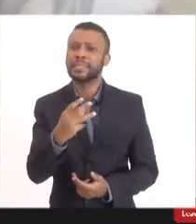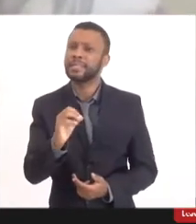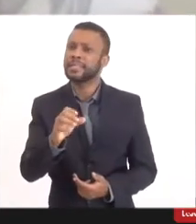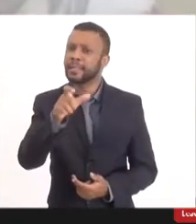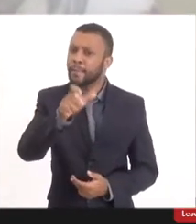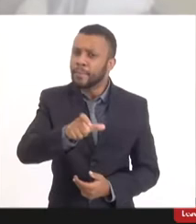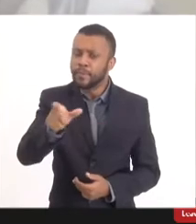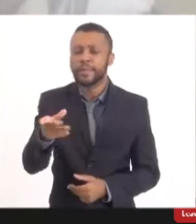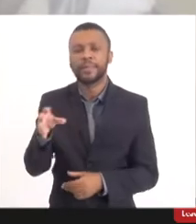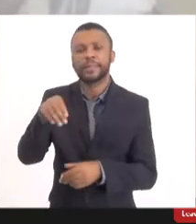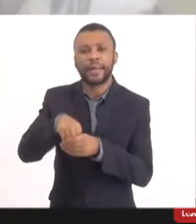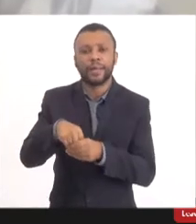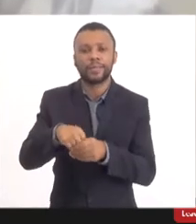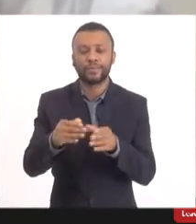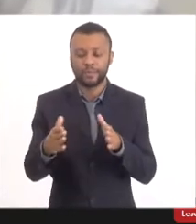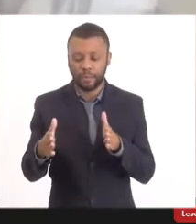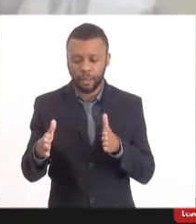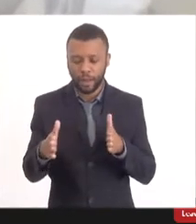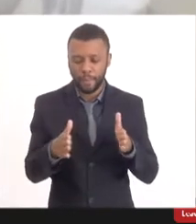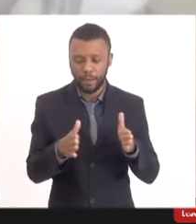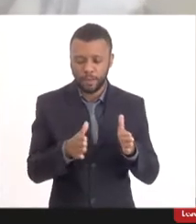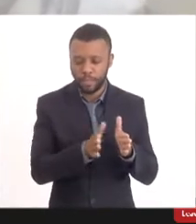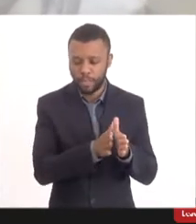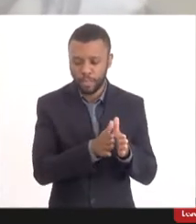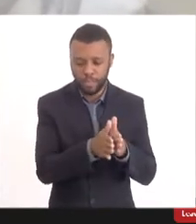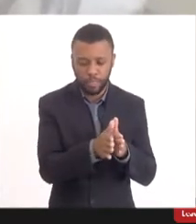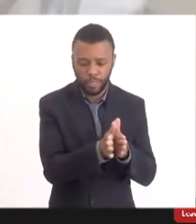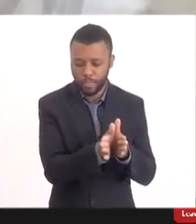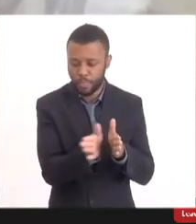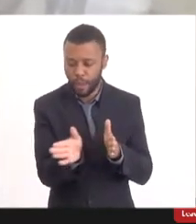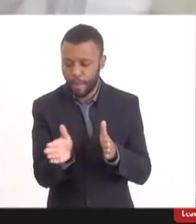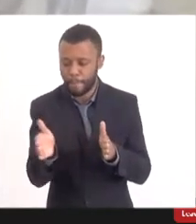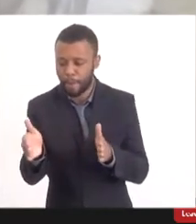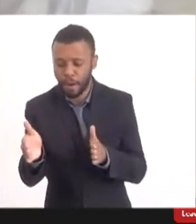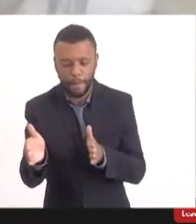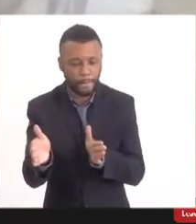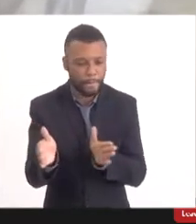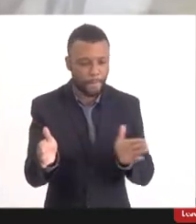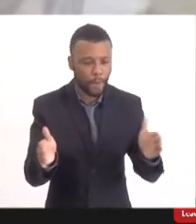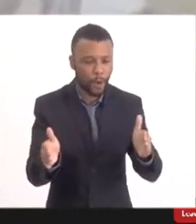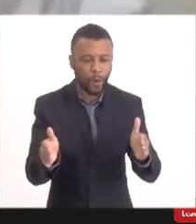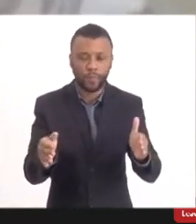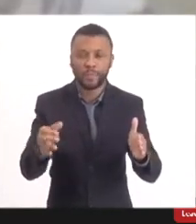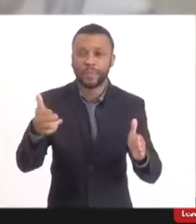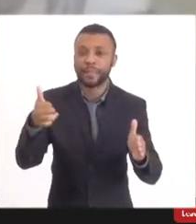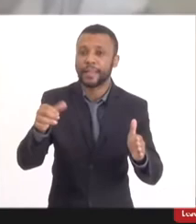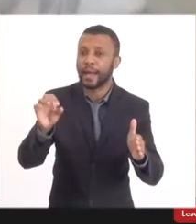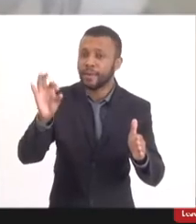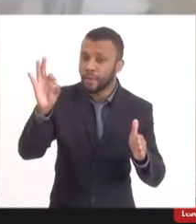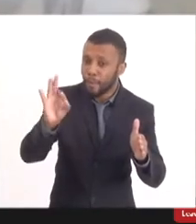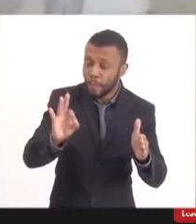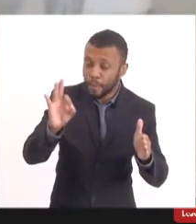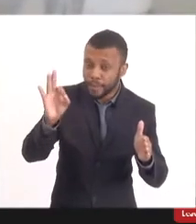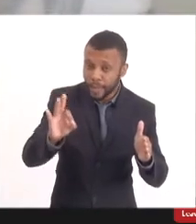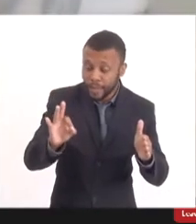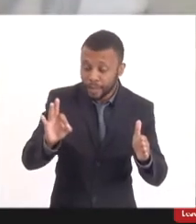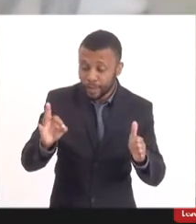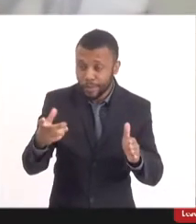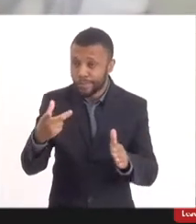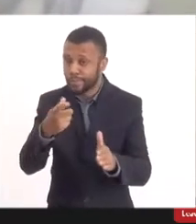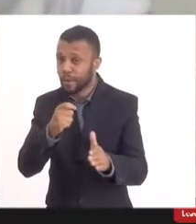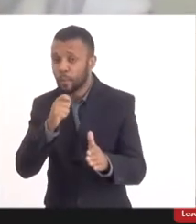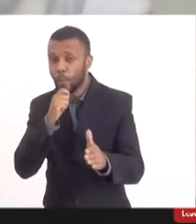de um labirinto. Então, você teria ali 10% das pessoas que não se vacinam, elas estariam dentro do labirinto. Aquelas paredes